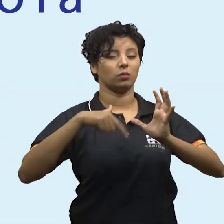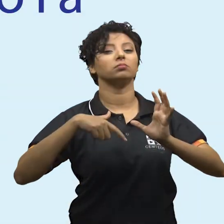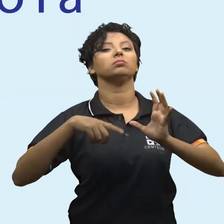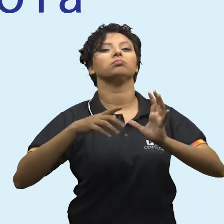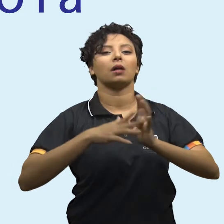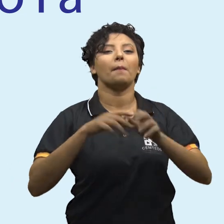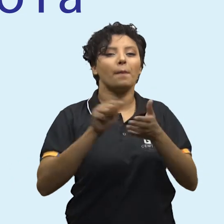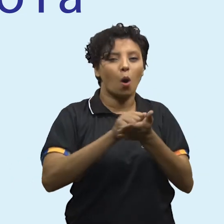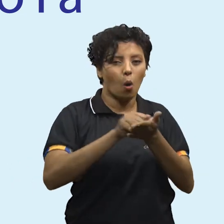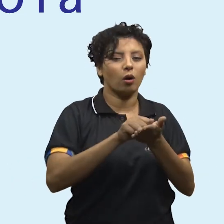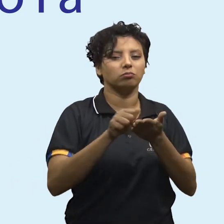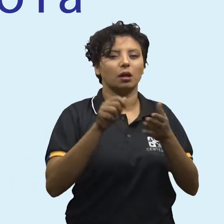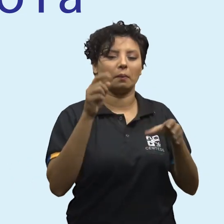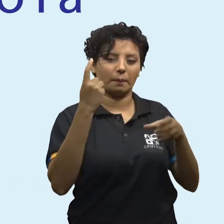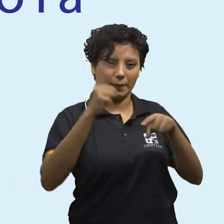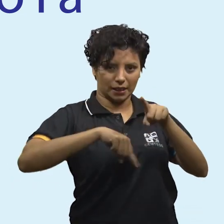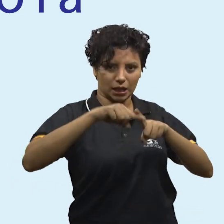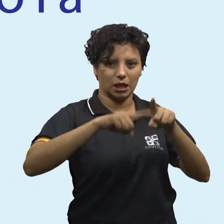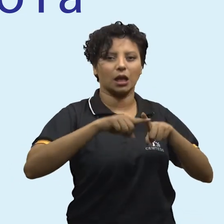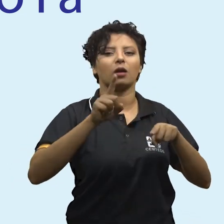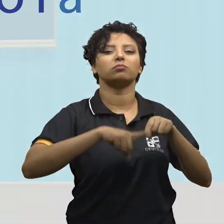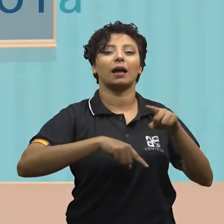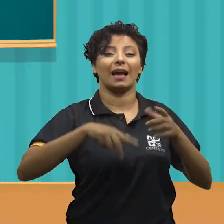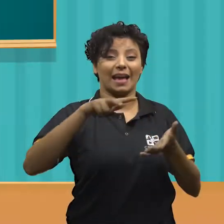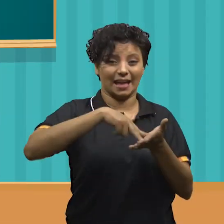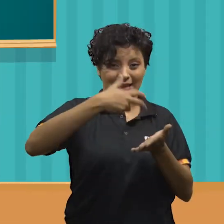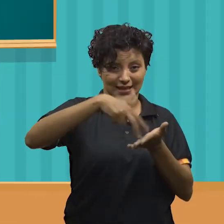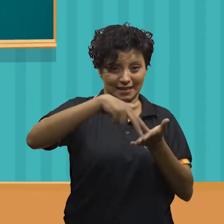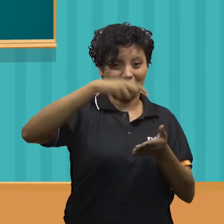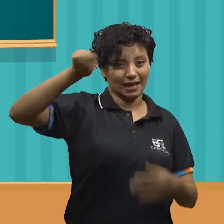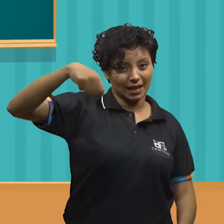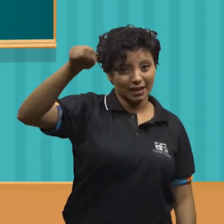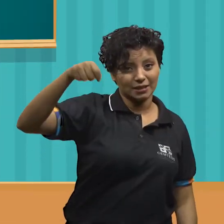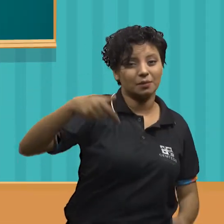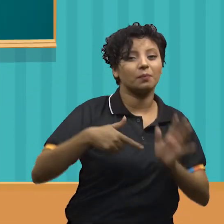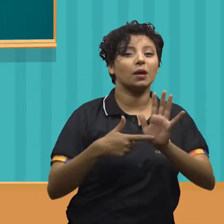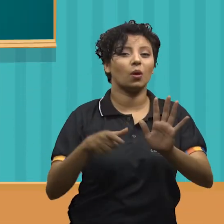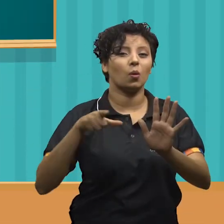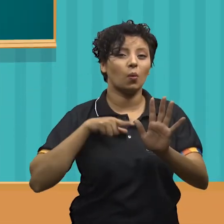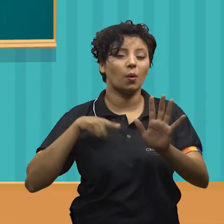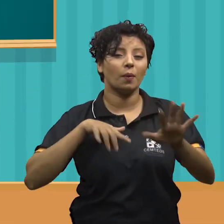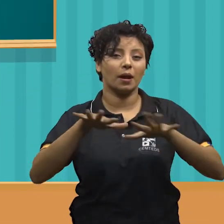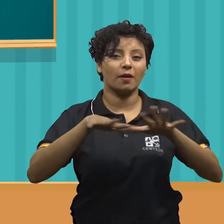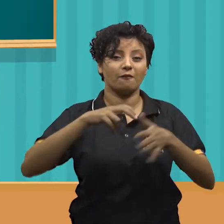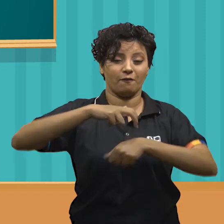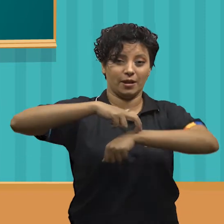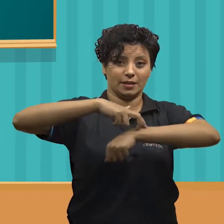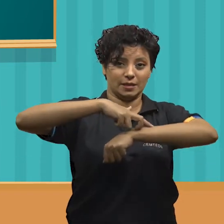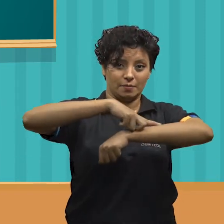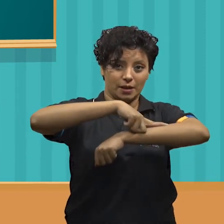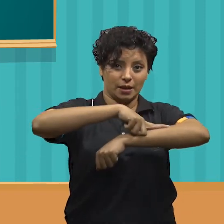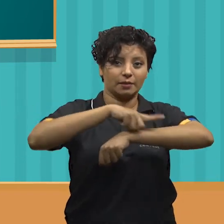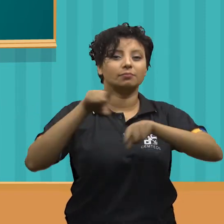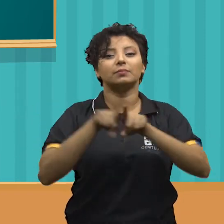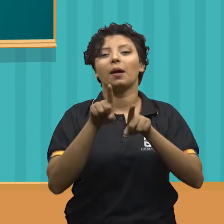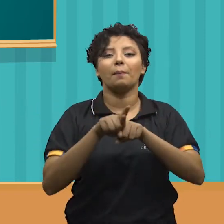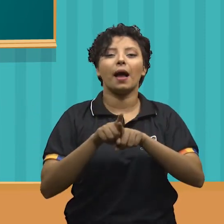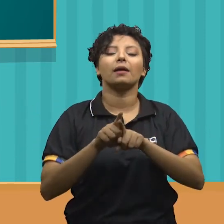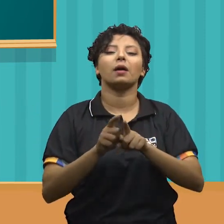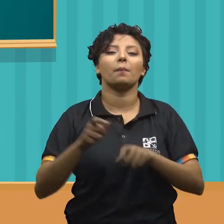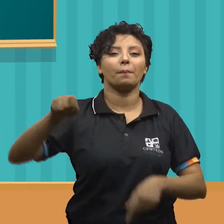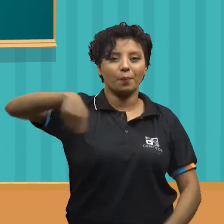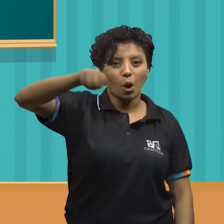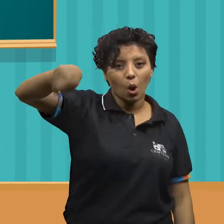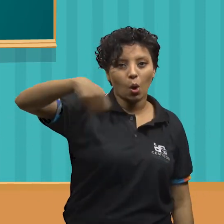fabricada em material de borracha utilizada na ginástica rítmica, deve ser apresentada nos exercícios de flexibilidade e ondas,